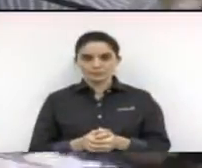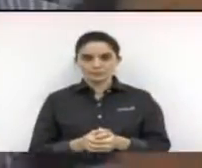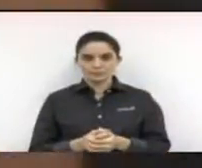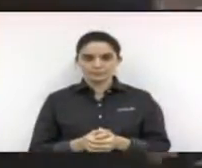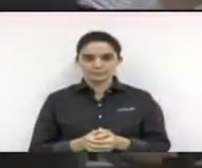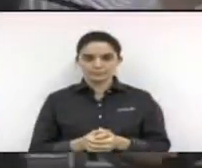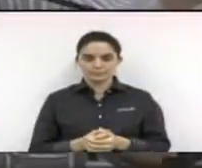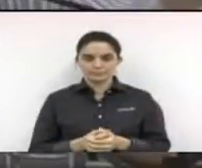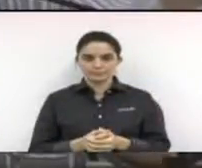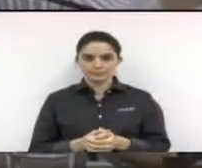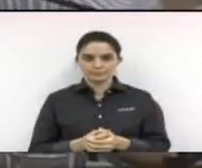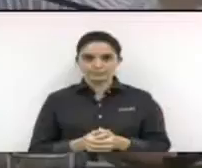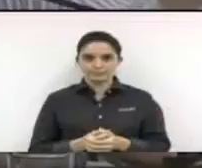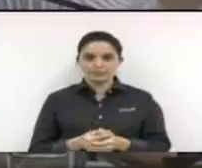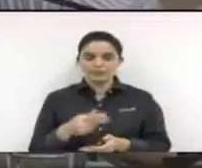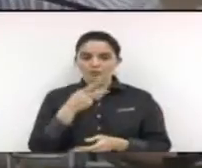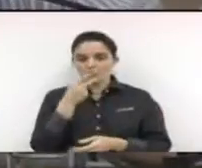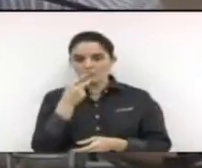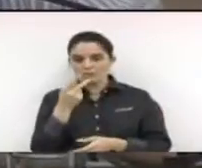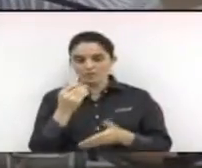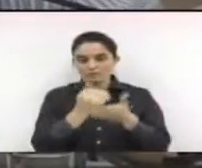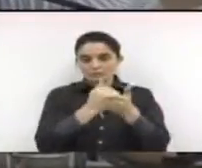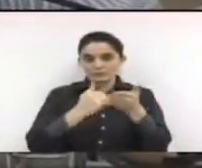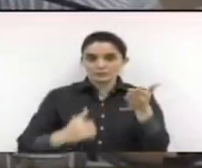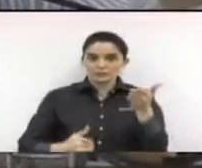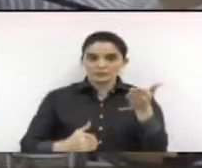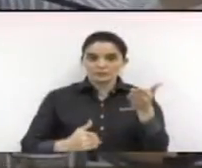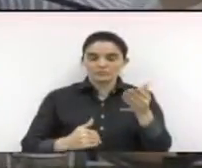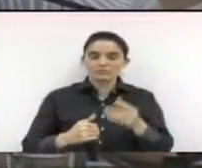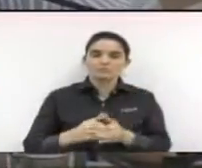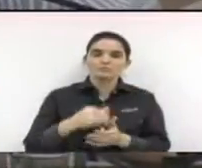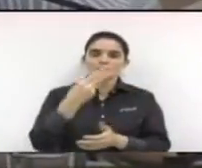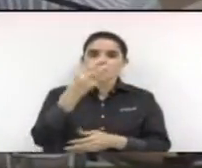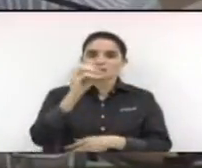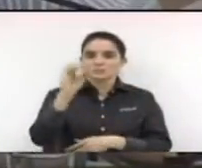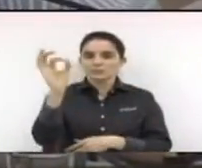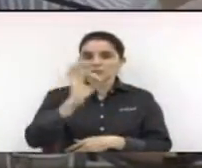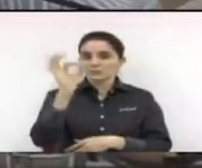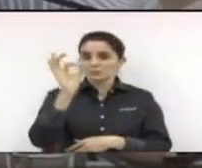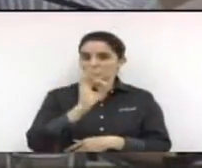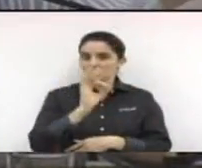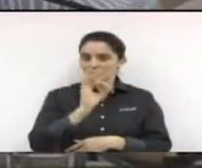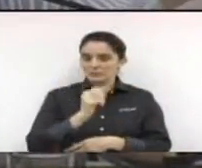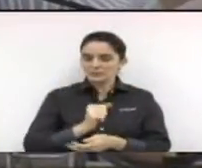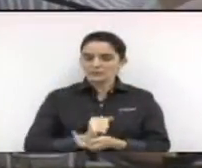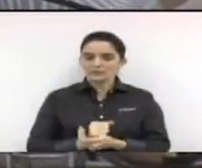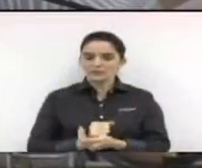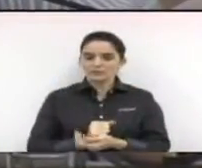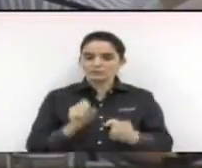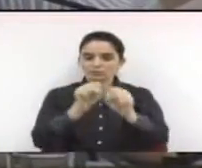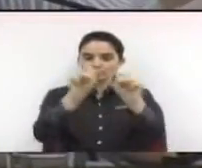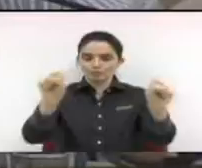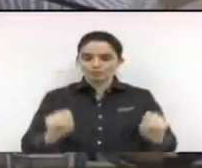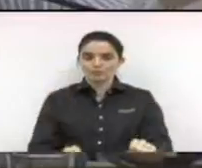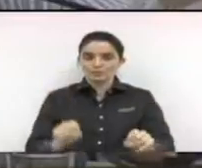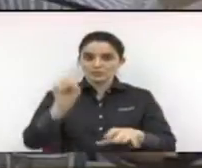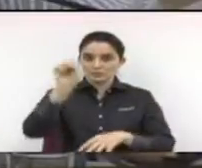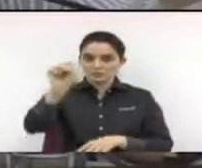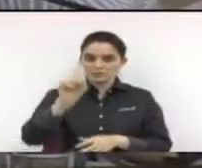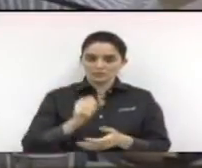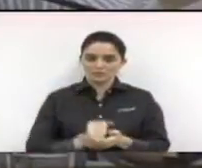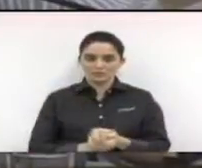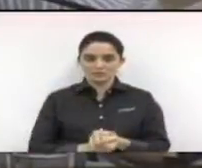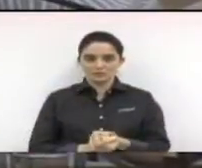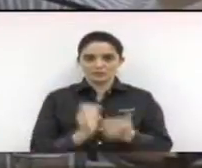pelo possível corte de 30% no repasse de recursos financeiros ao Sistema S, que abrange